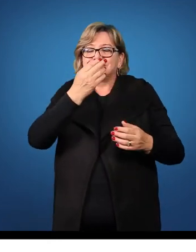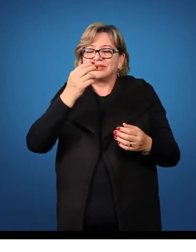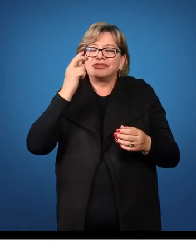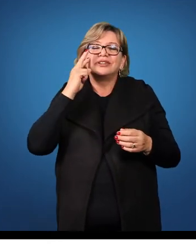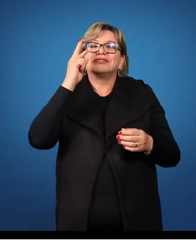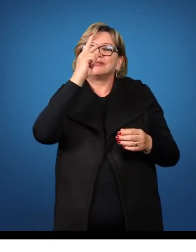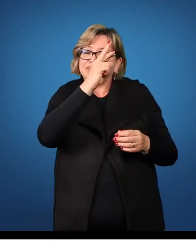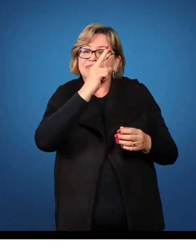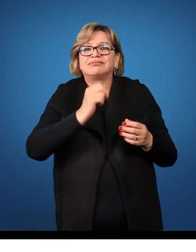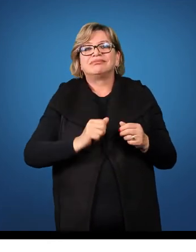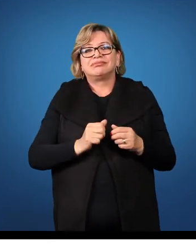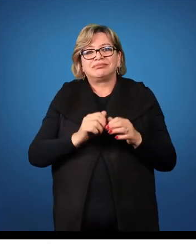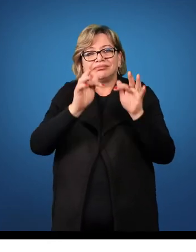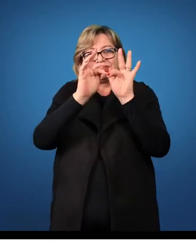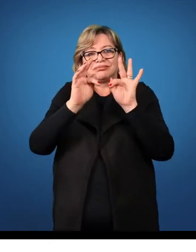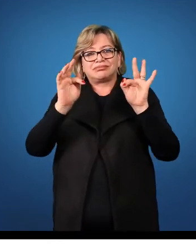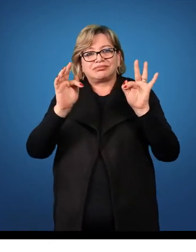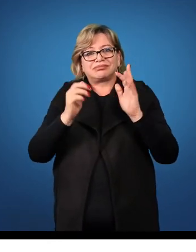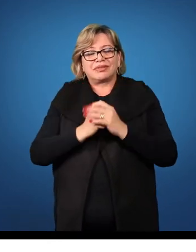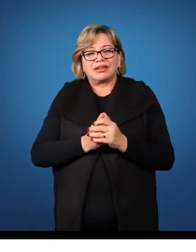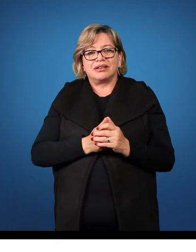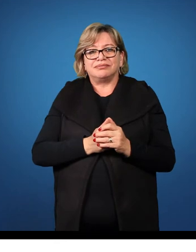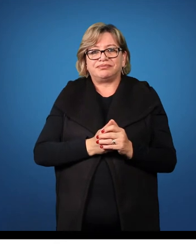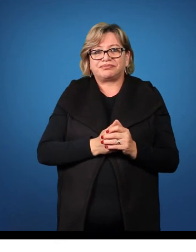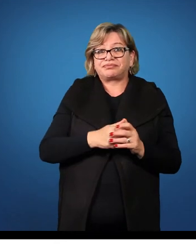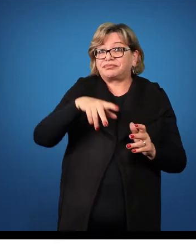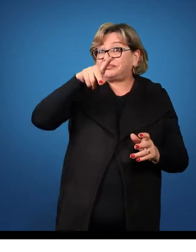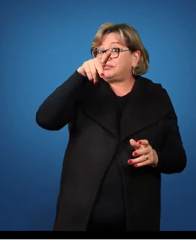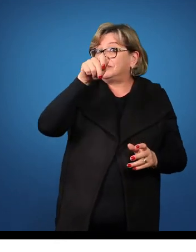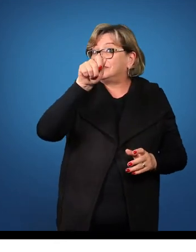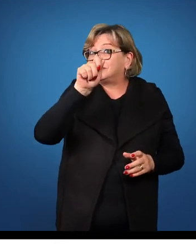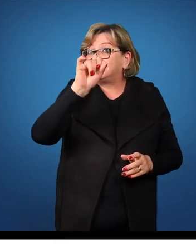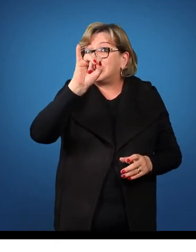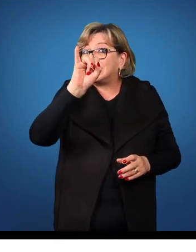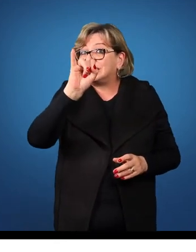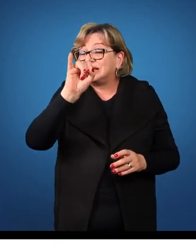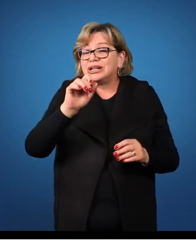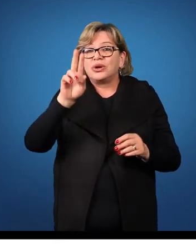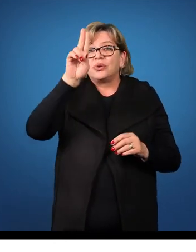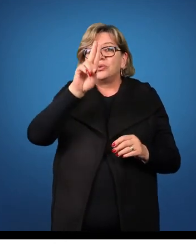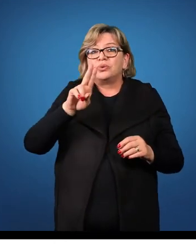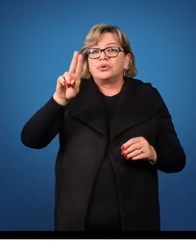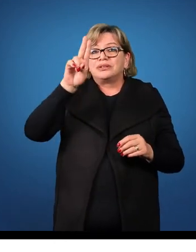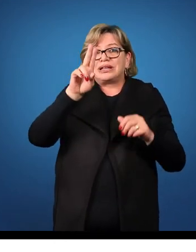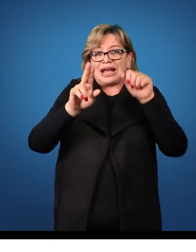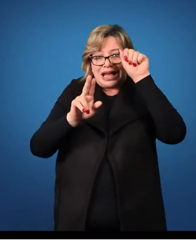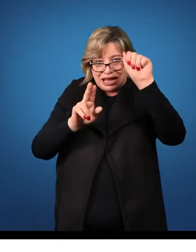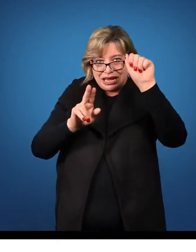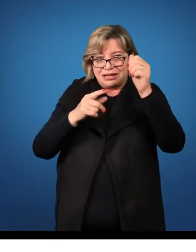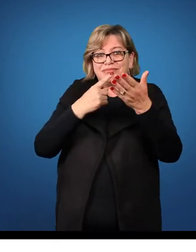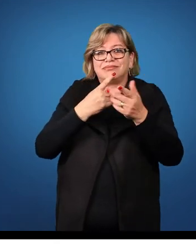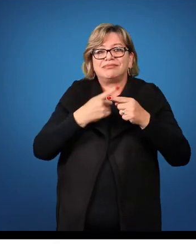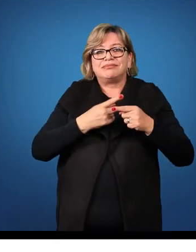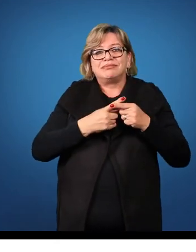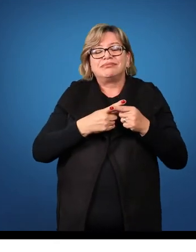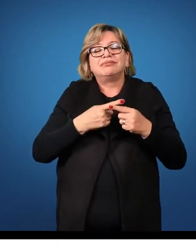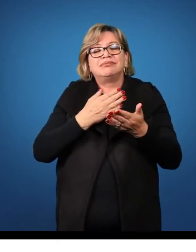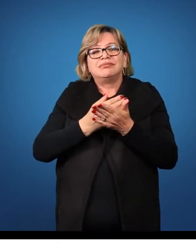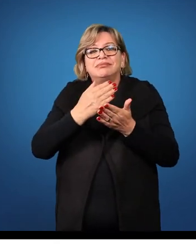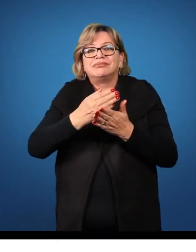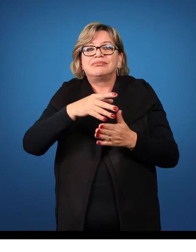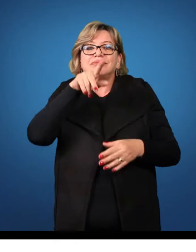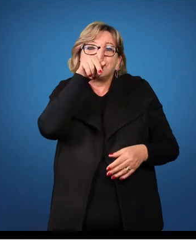-s. Então, veja. Pai, usei a, porque começa com consoante. Am-mi-ti-s.